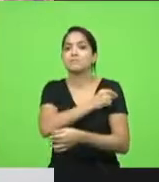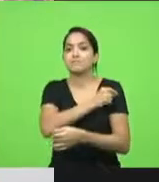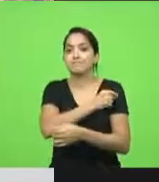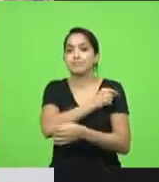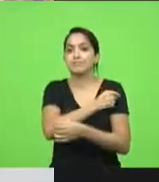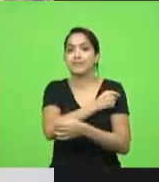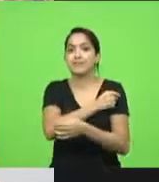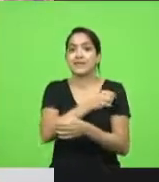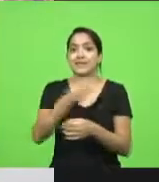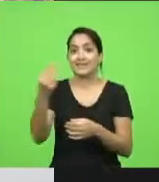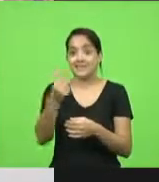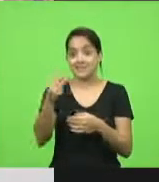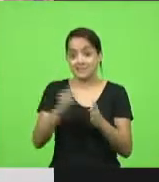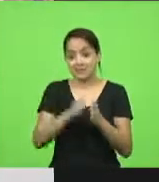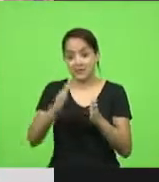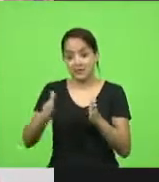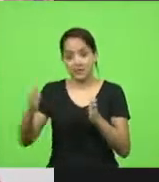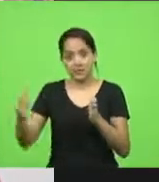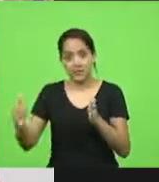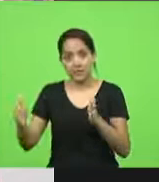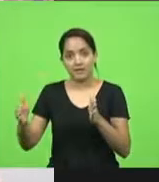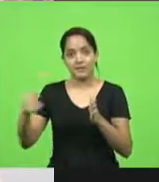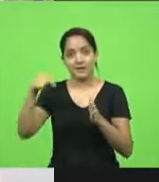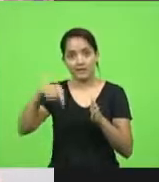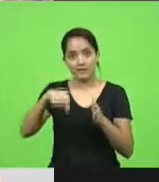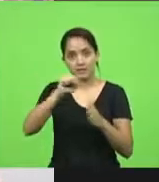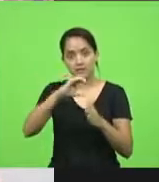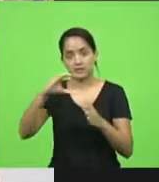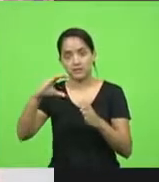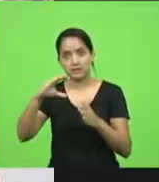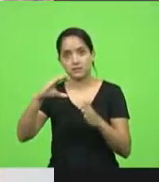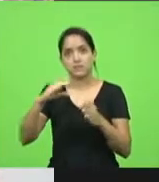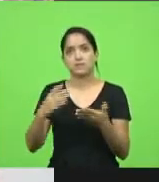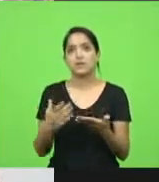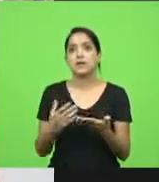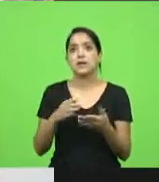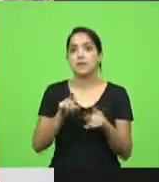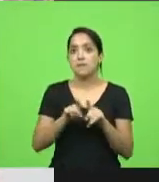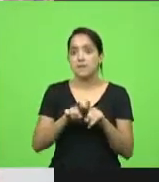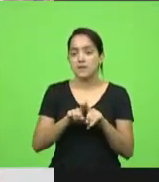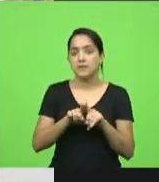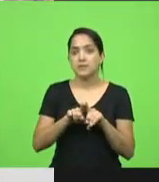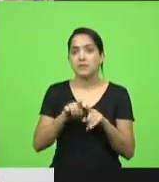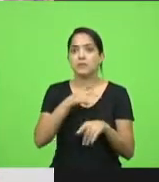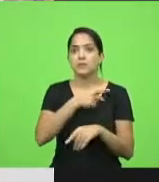terceira fase em Santa Catarina. Mas fiquei feliz porque o presidente da Fundação de Amparo à PESC,